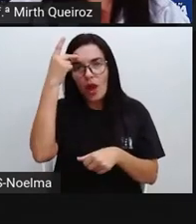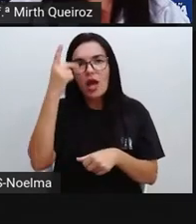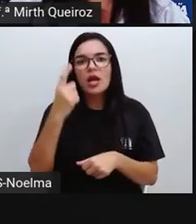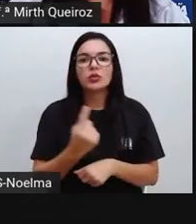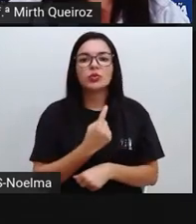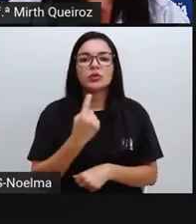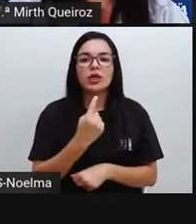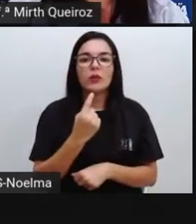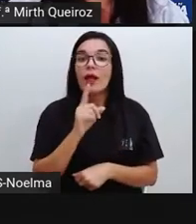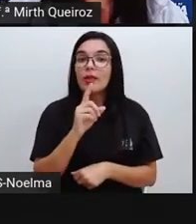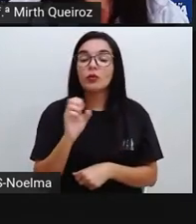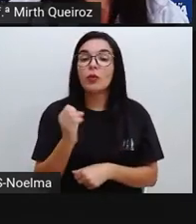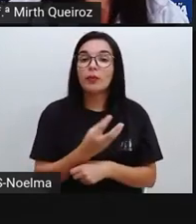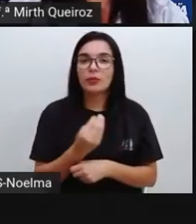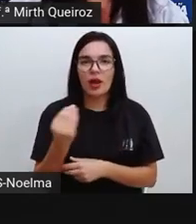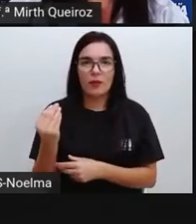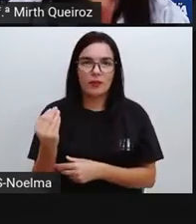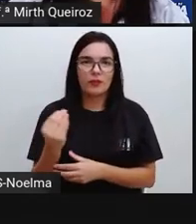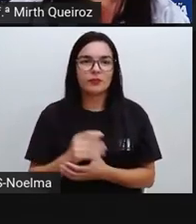plural.